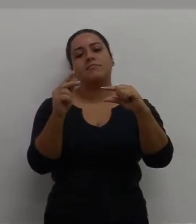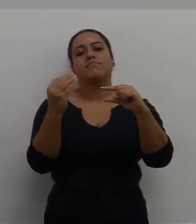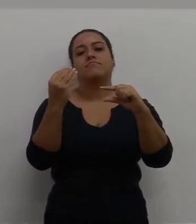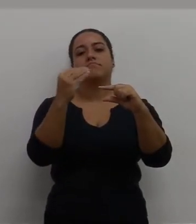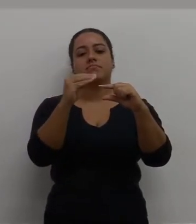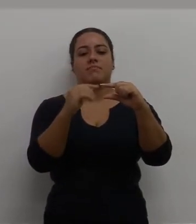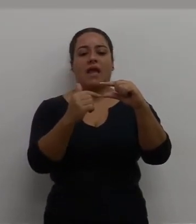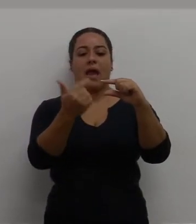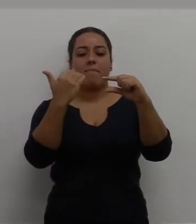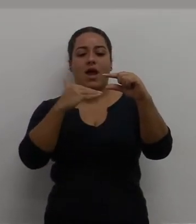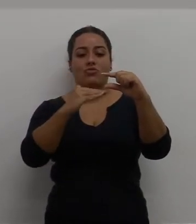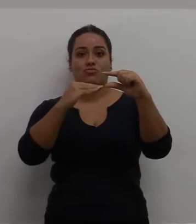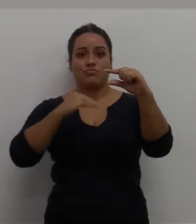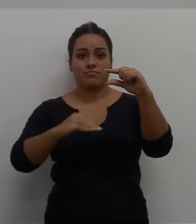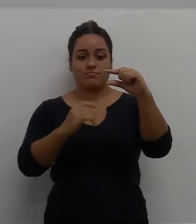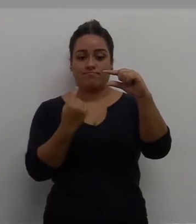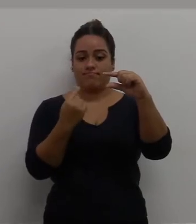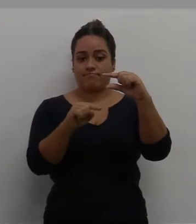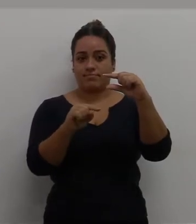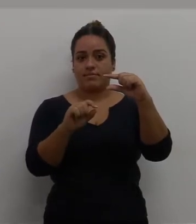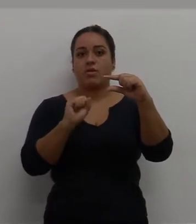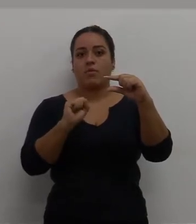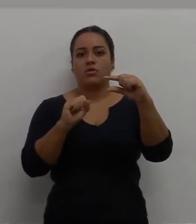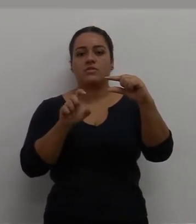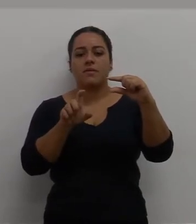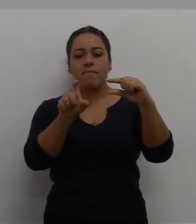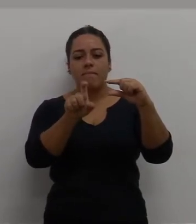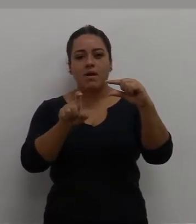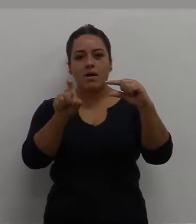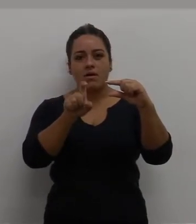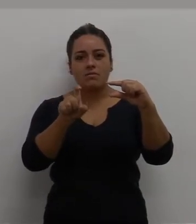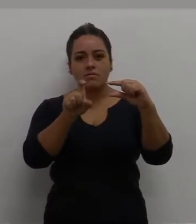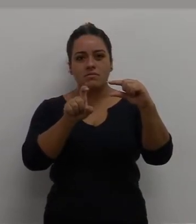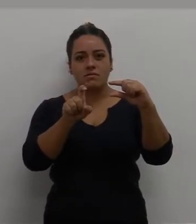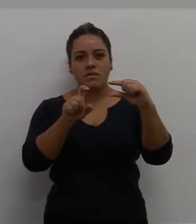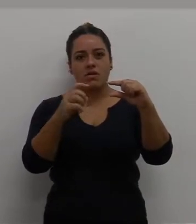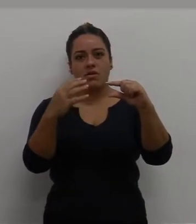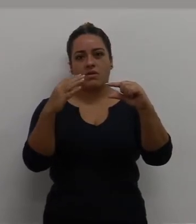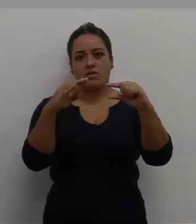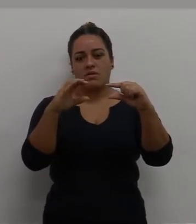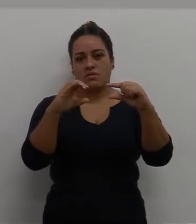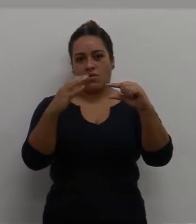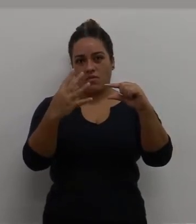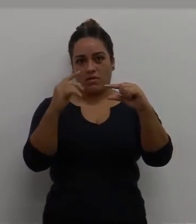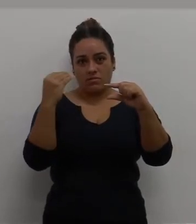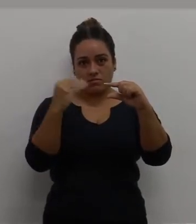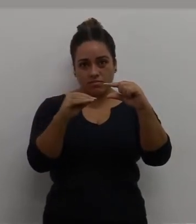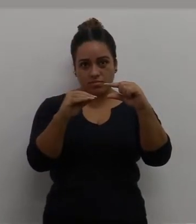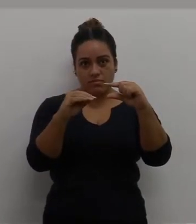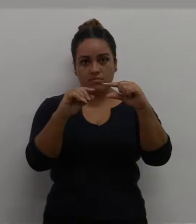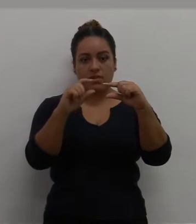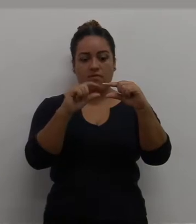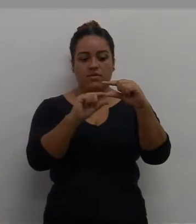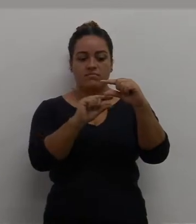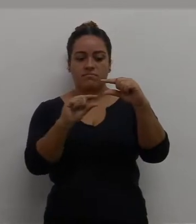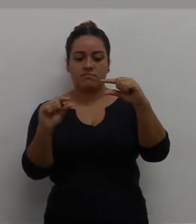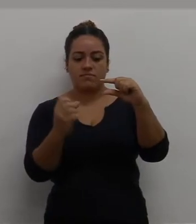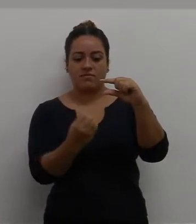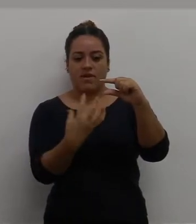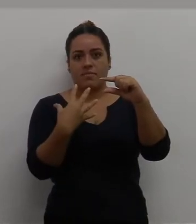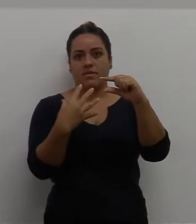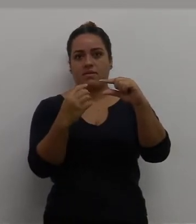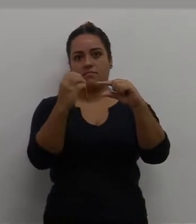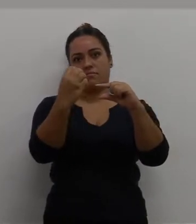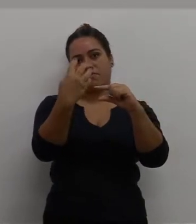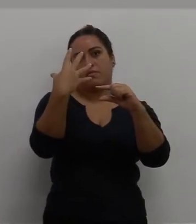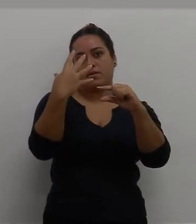ok, inserir, linha abaixo, a partir daquela posição. Se eu tiver com o mouse aqui, na E4, inserir, linha acima, ele vai